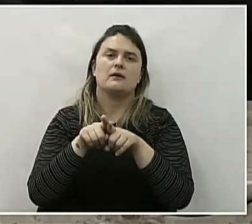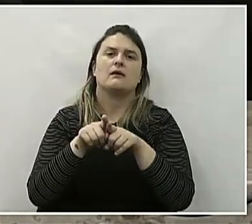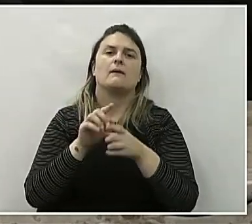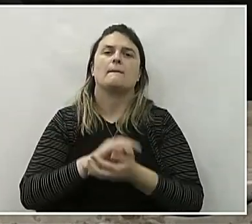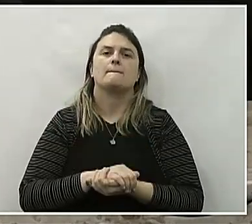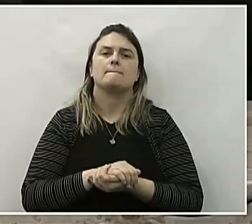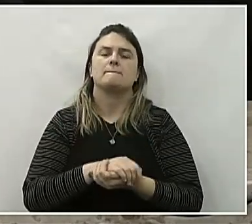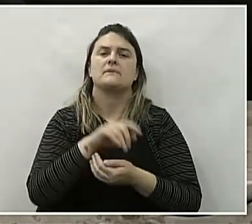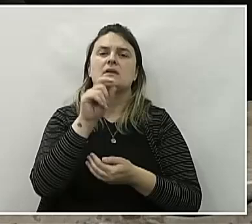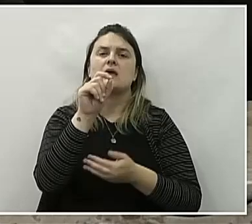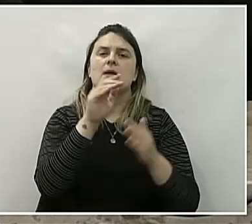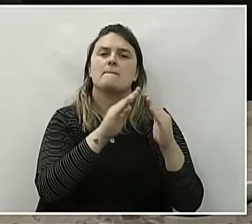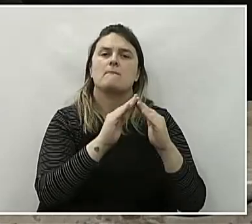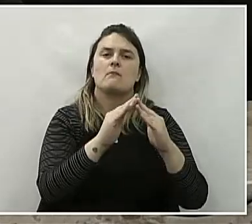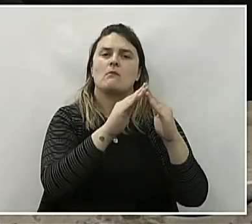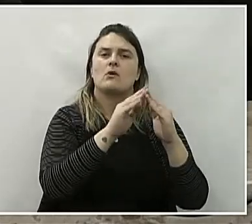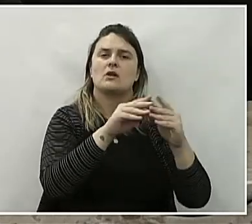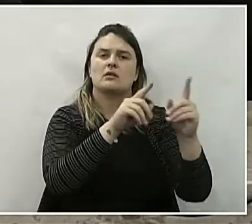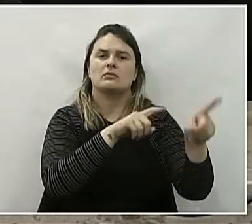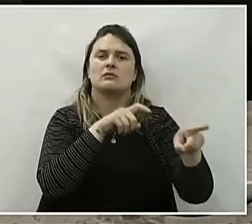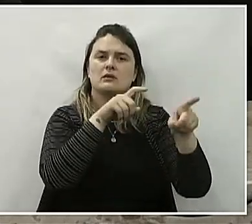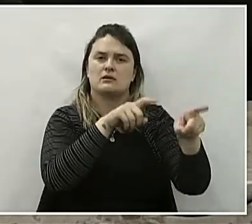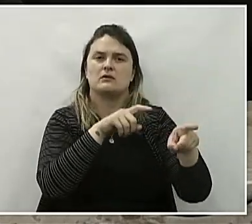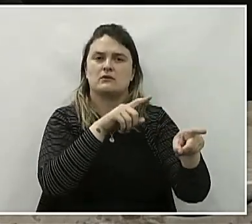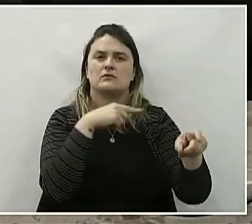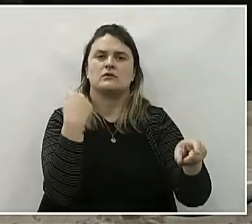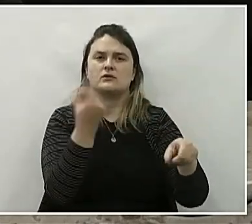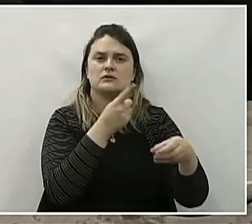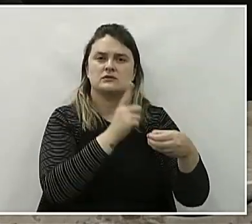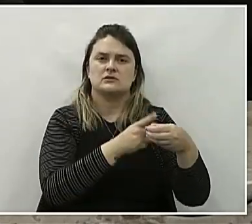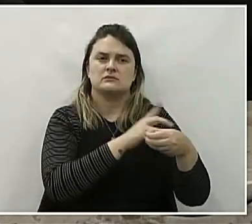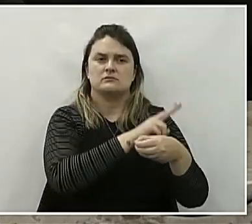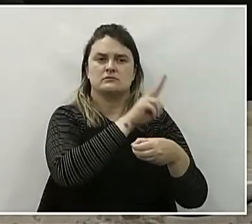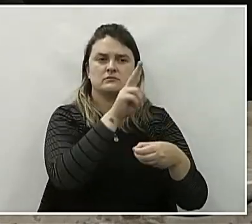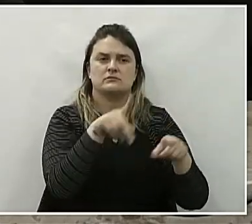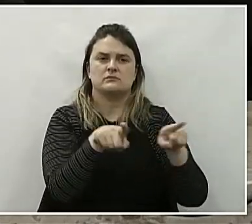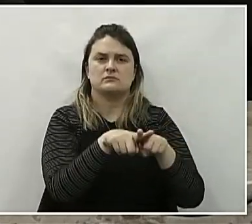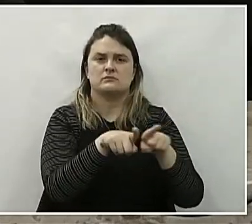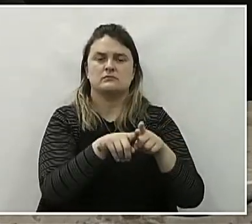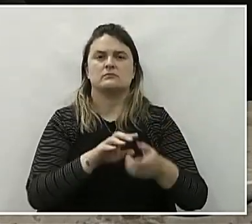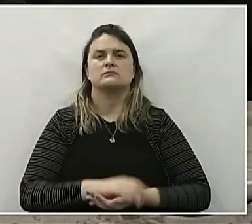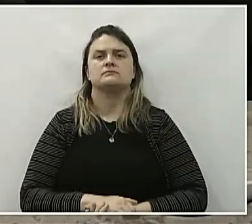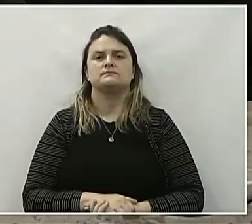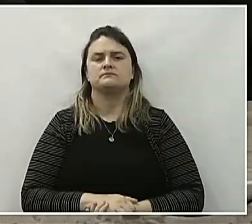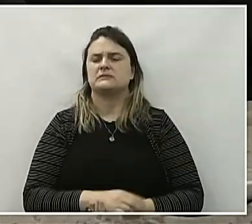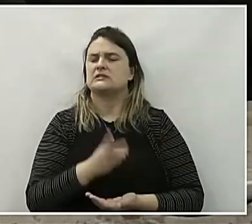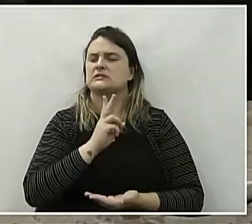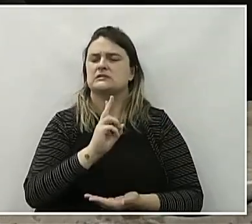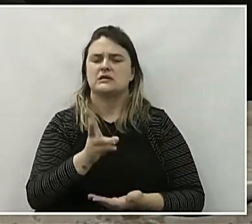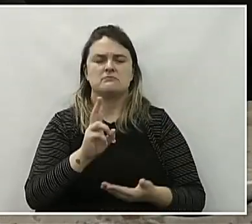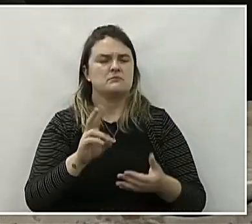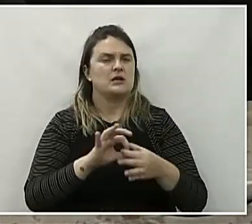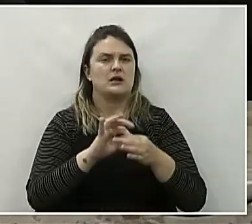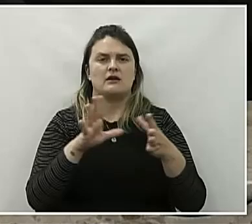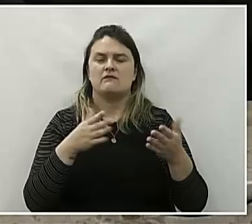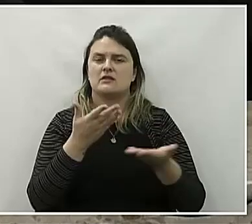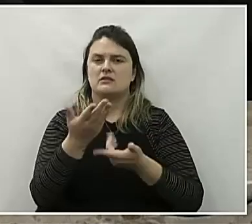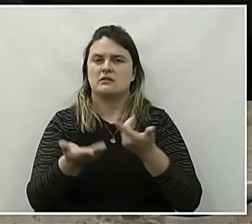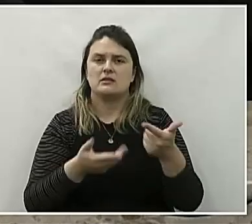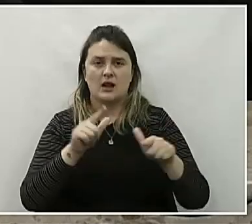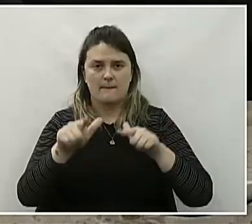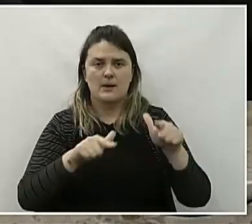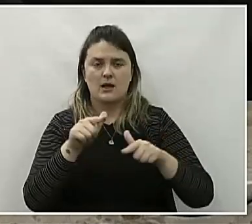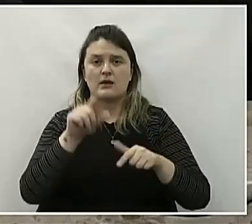moradores do interior da nossa União da Vitória também. Então, me coloco à disposição e aquele que